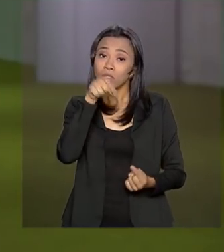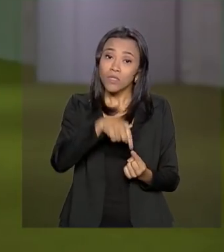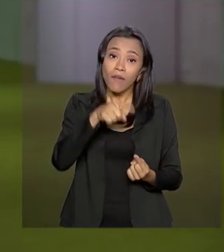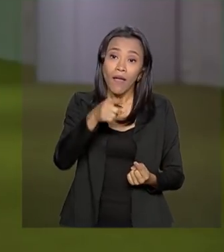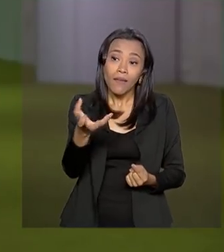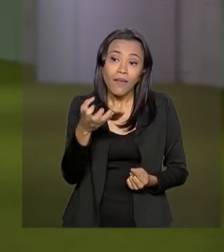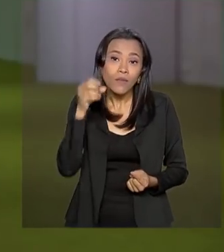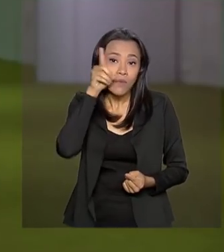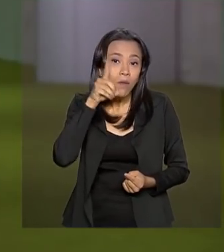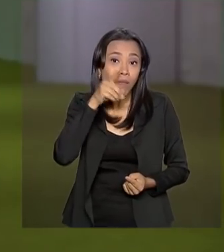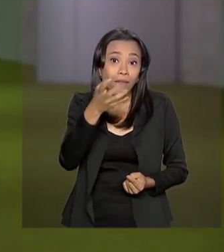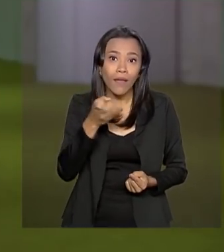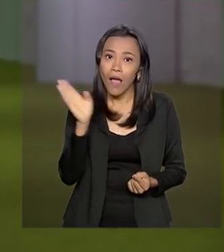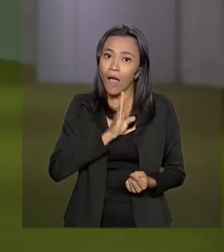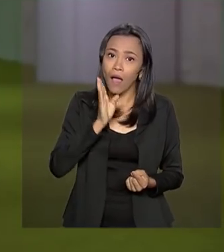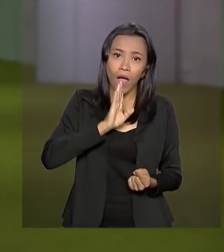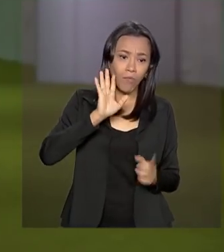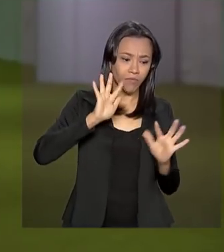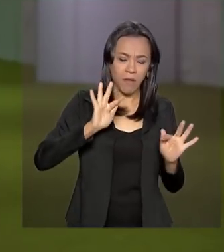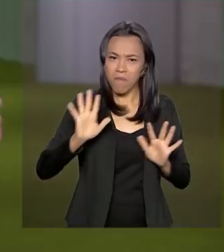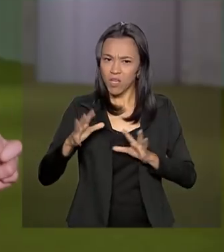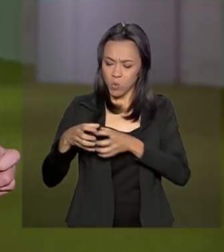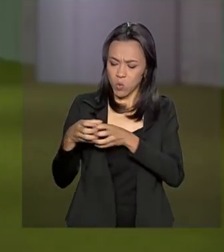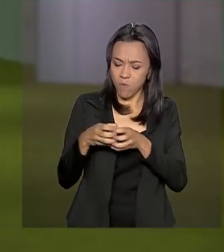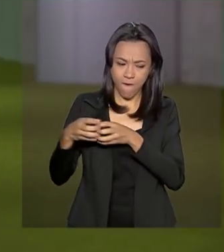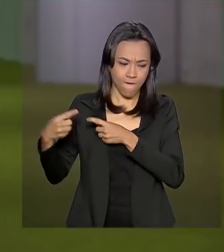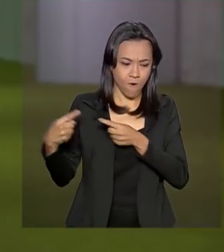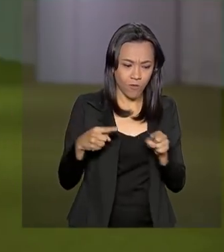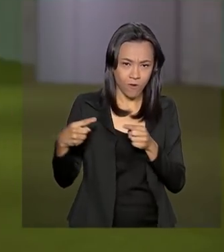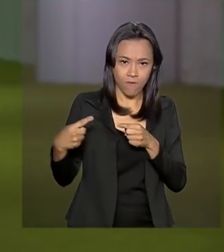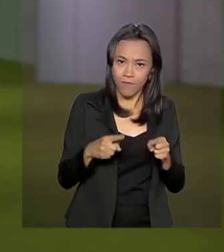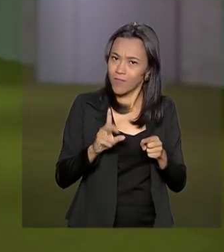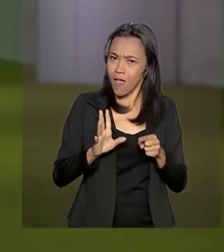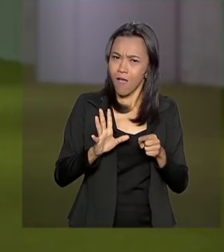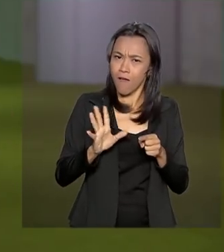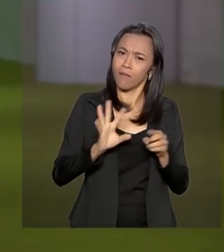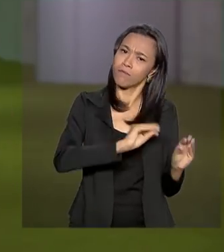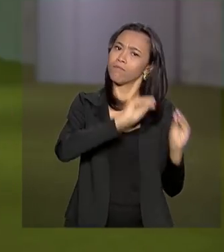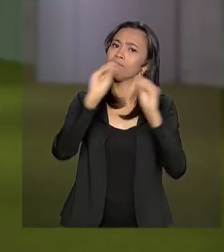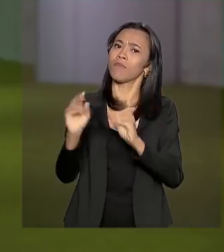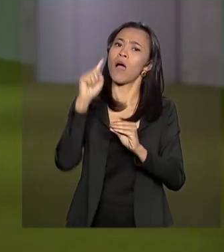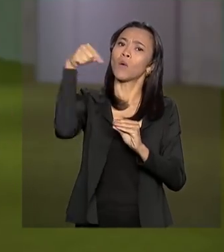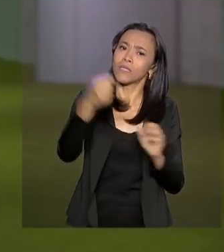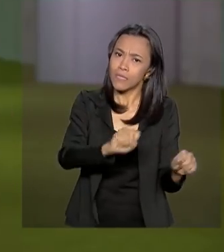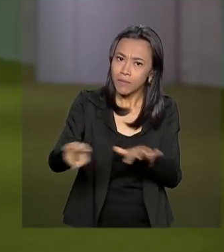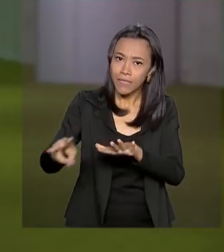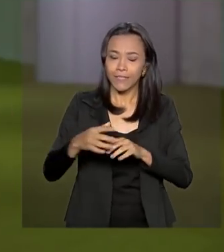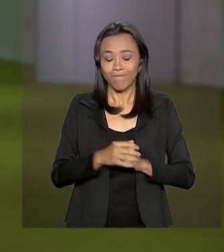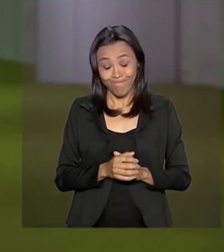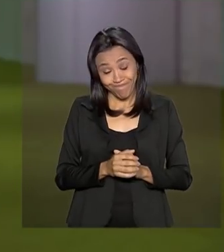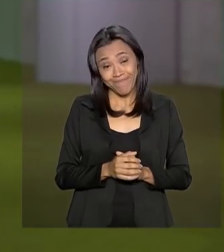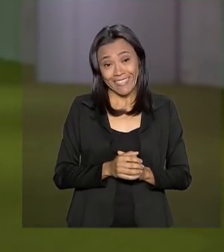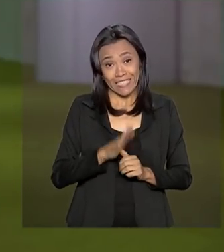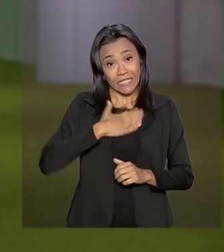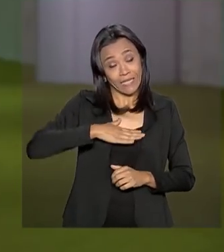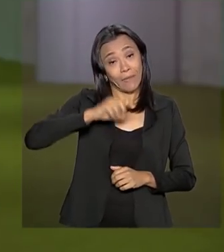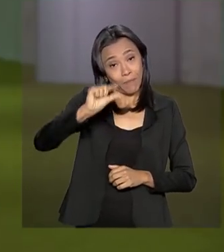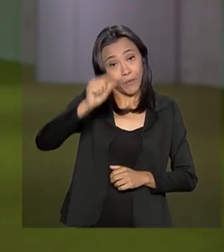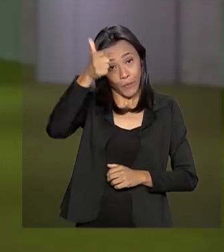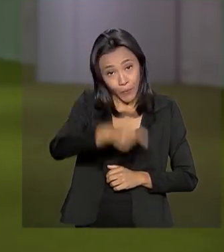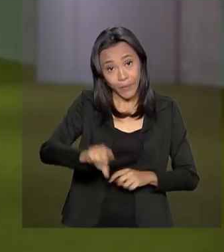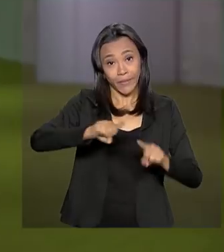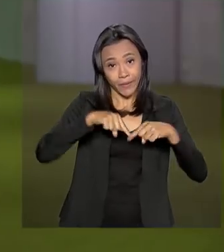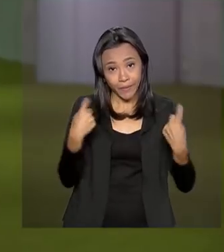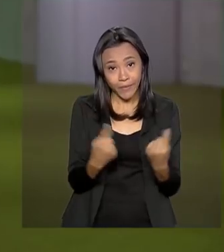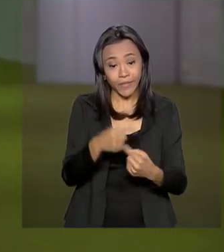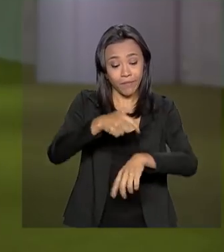assunto logo, quanto antes, mas a oposição quer adiar para a semana que vem. Uma nova sessão da CCJ foi convocada para daqui a pouco, às 10